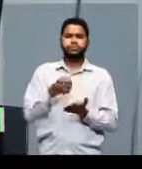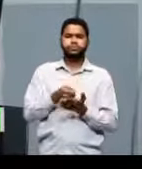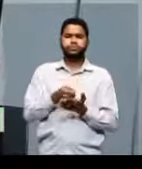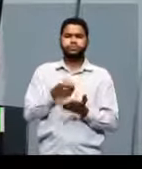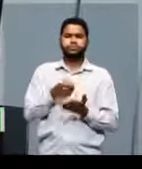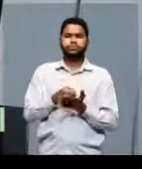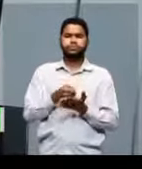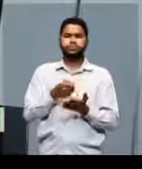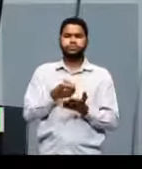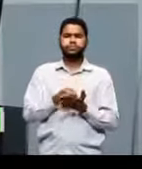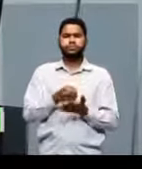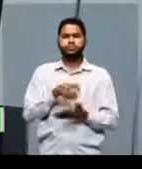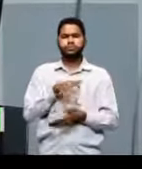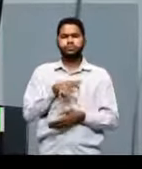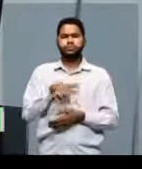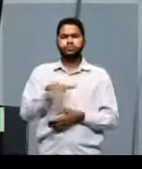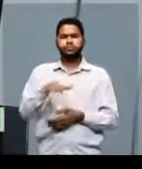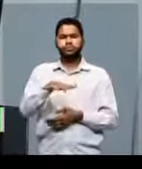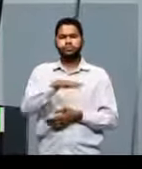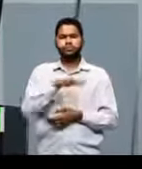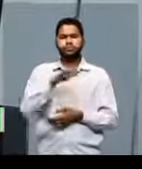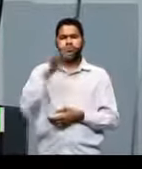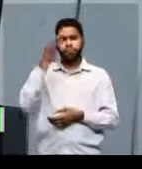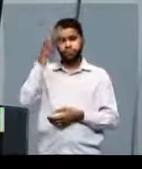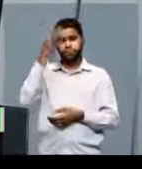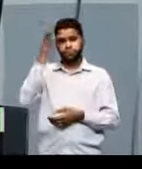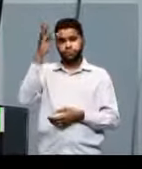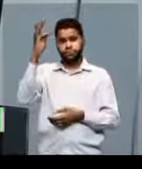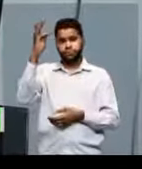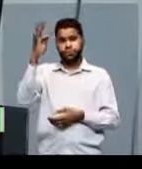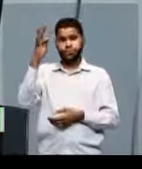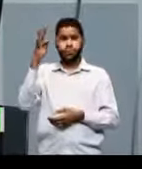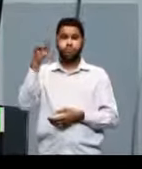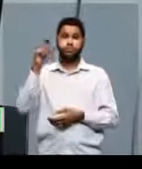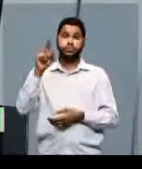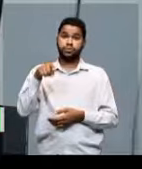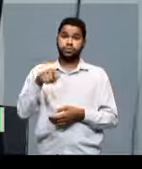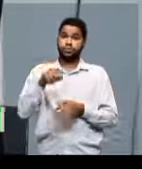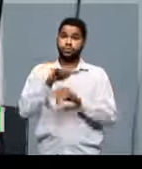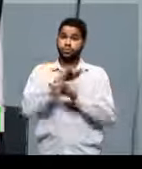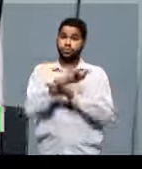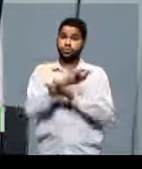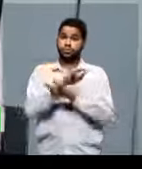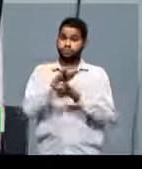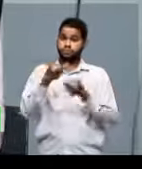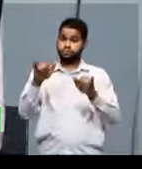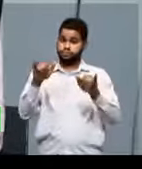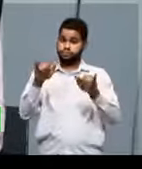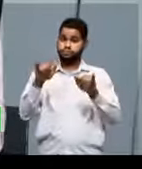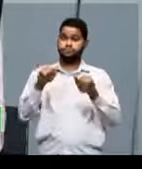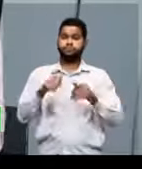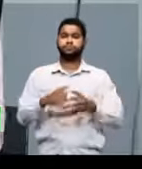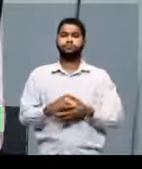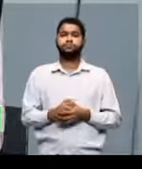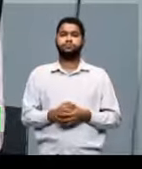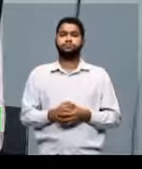do campo da filosofia. Aqui vale um alerta, tá, estudante?